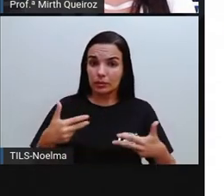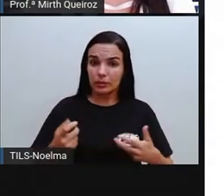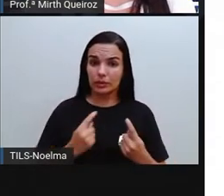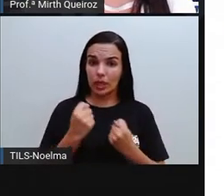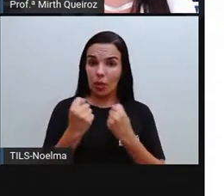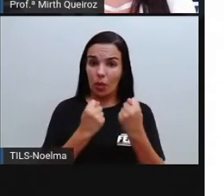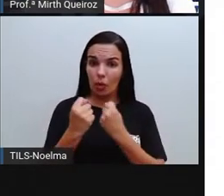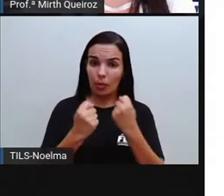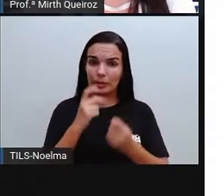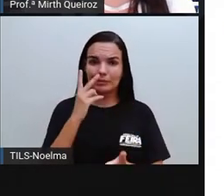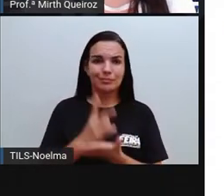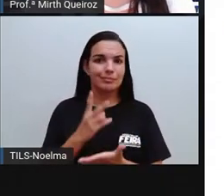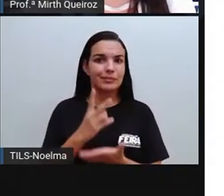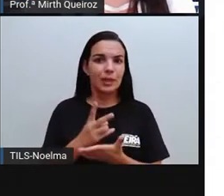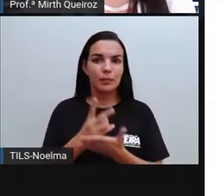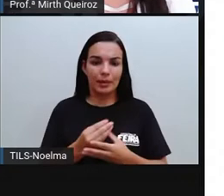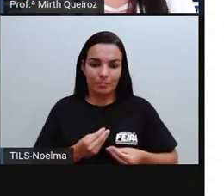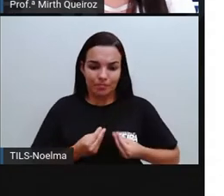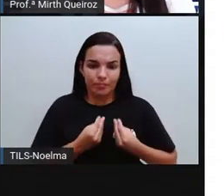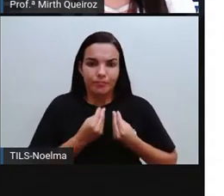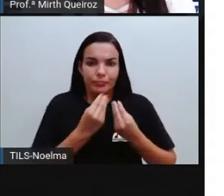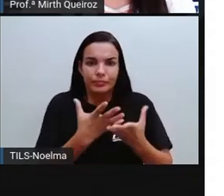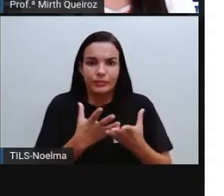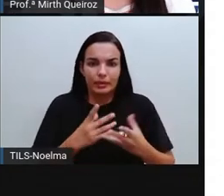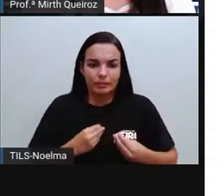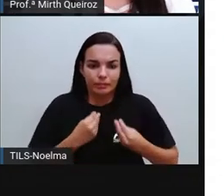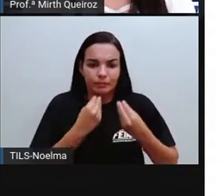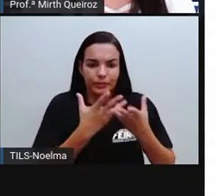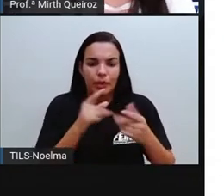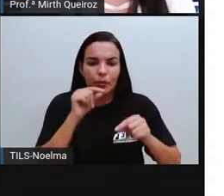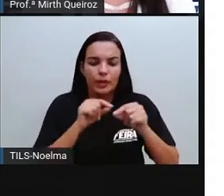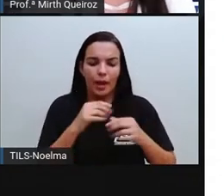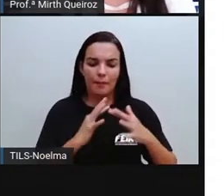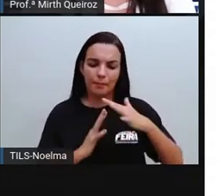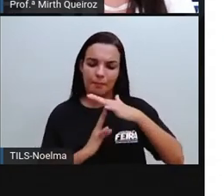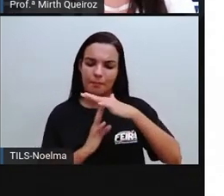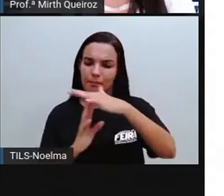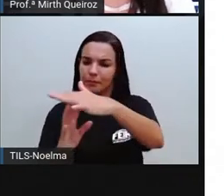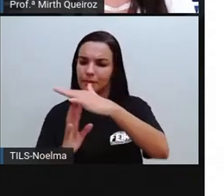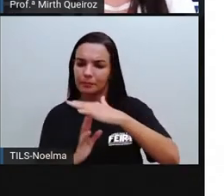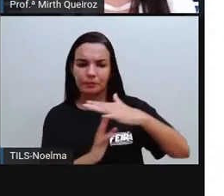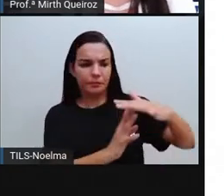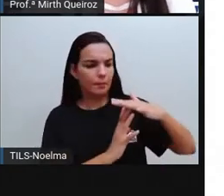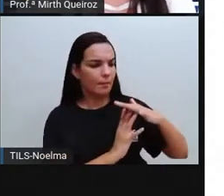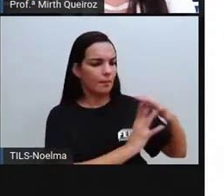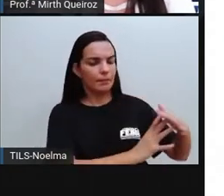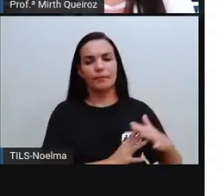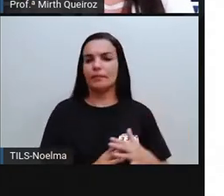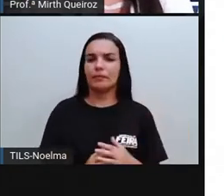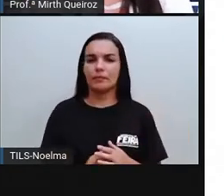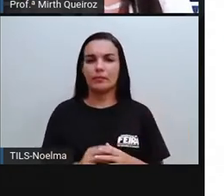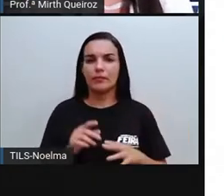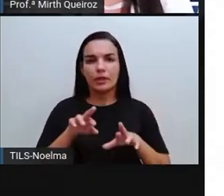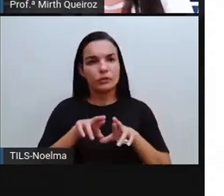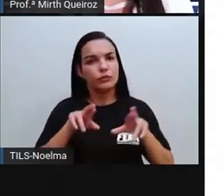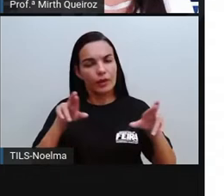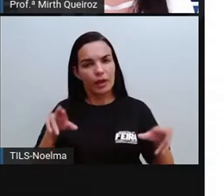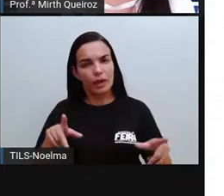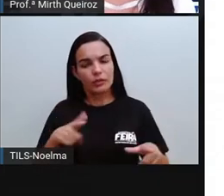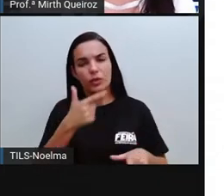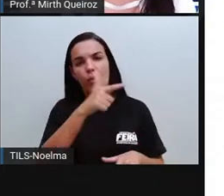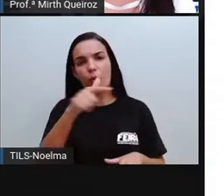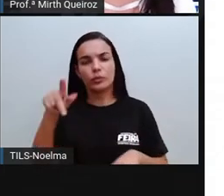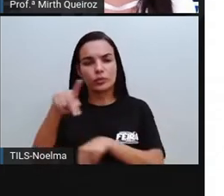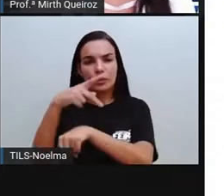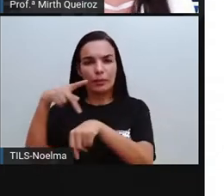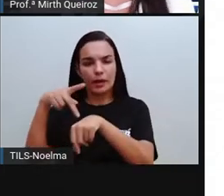econômicos sempre impulsionaram as migrações internas, né? Ao contrário do que acontece com outros países, como por